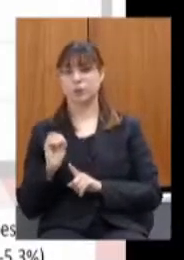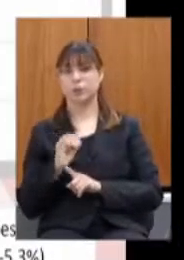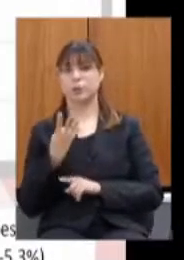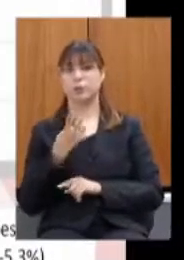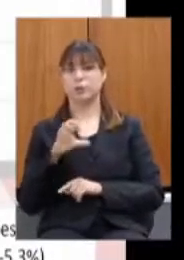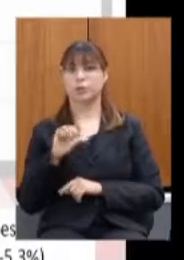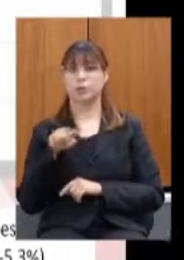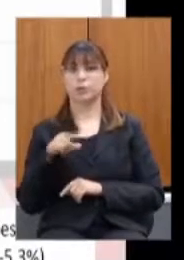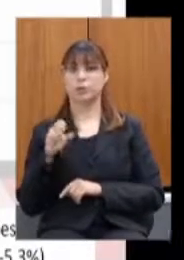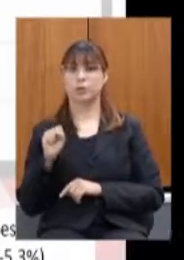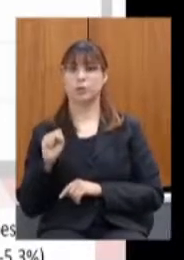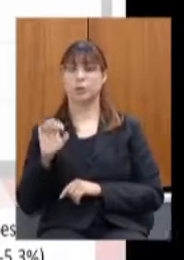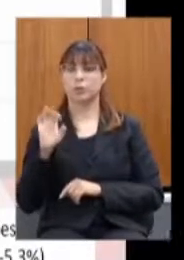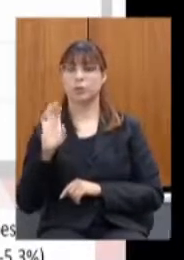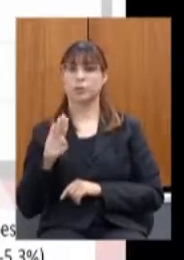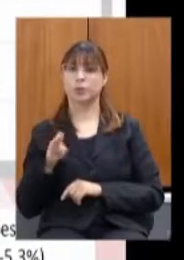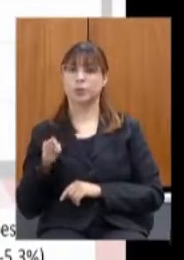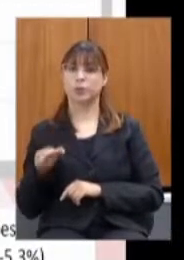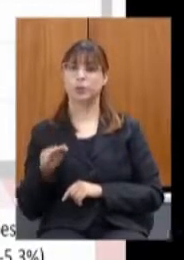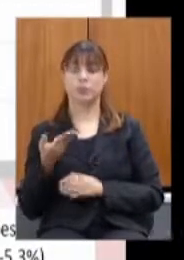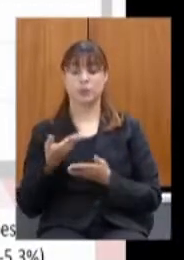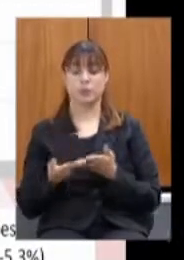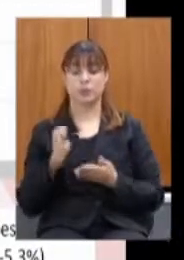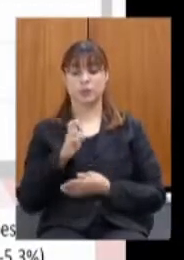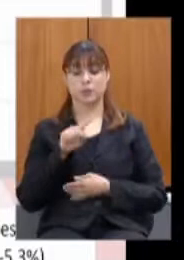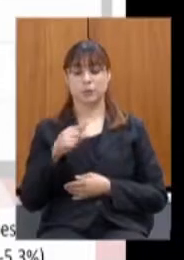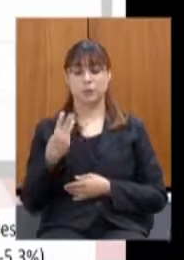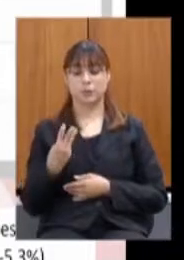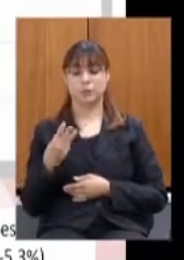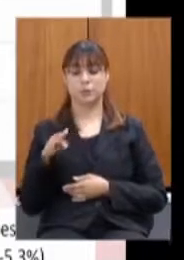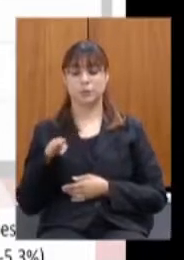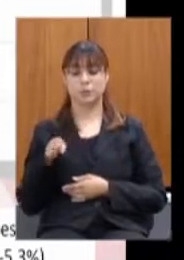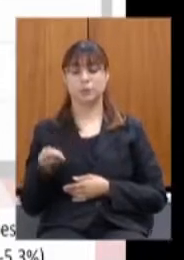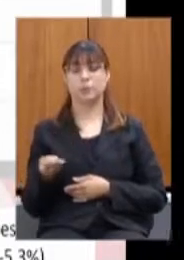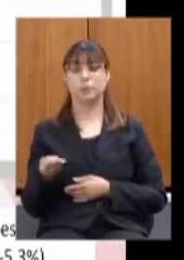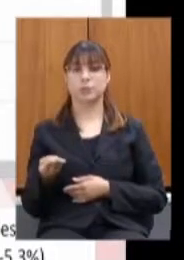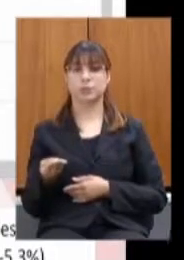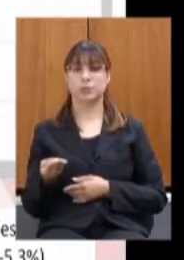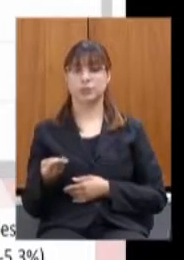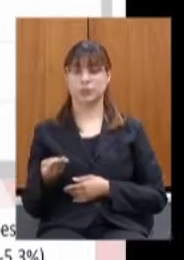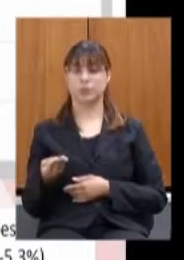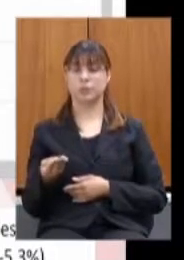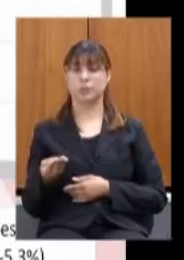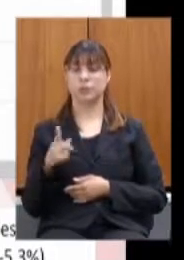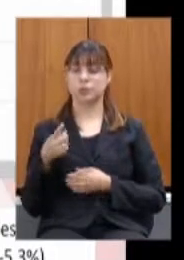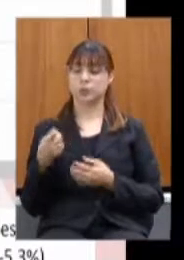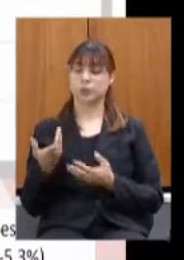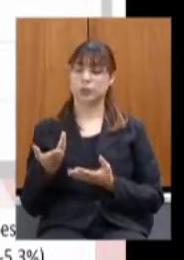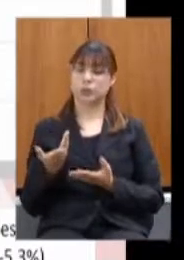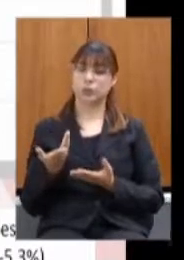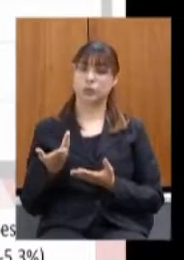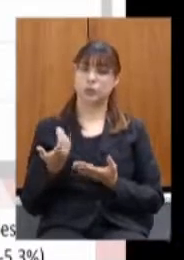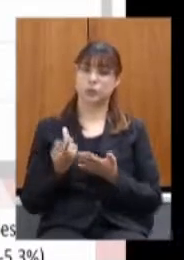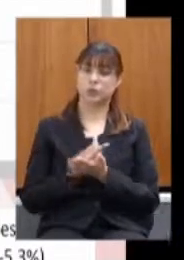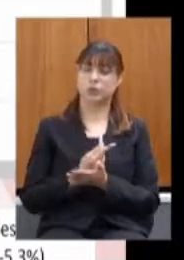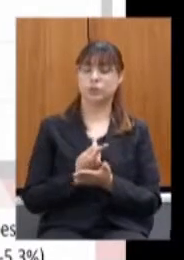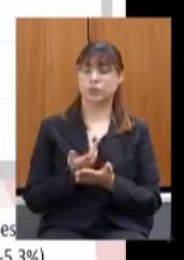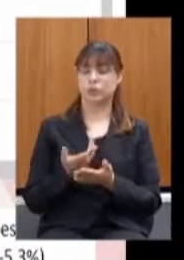enfim uma perda de 5,3 bilhões e isso foi compensado muito em função